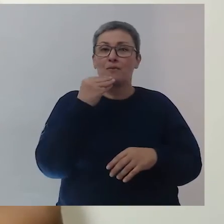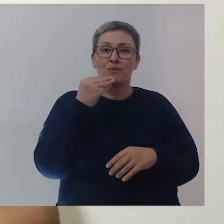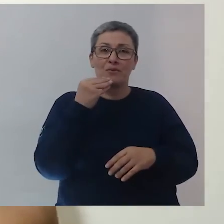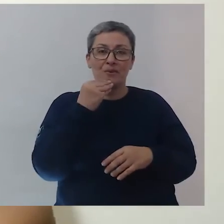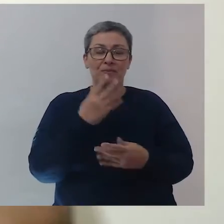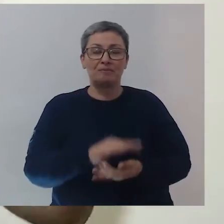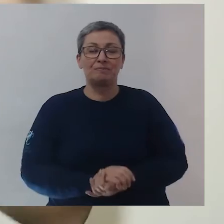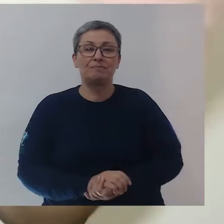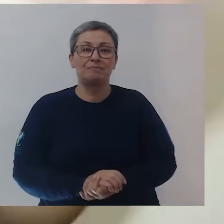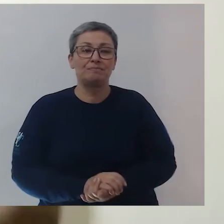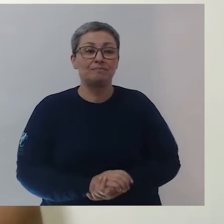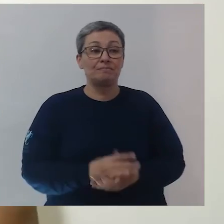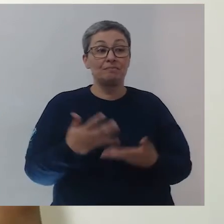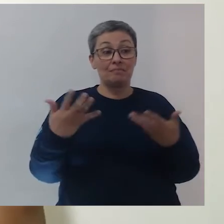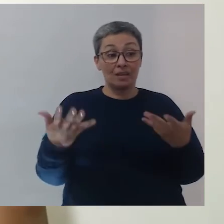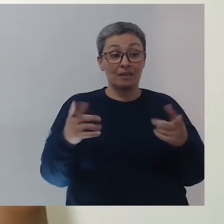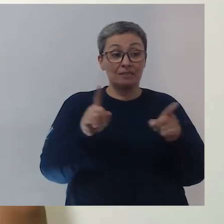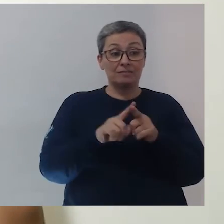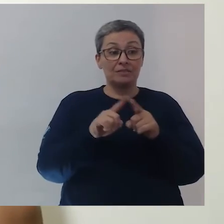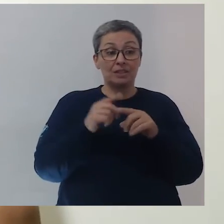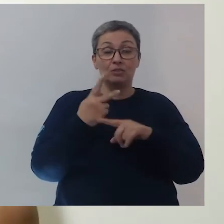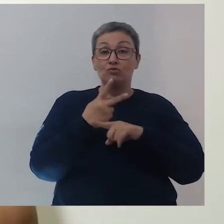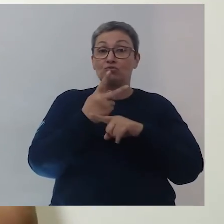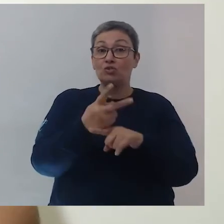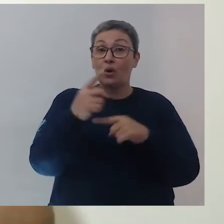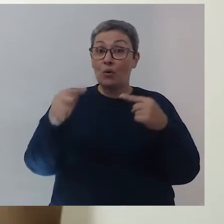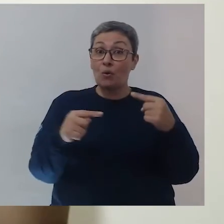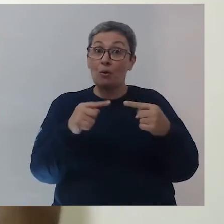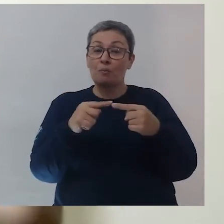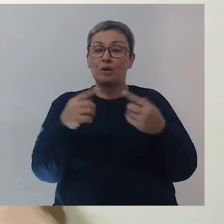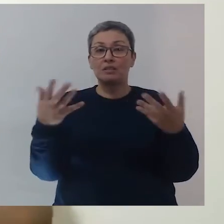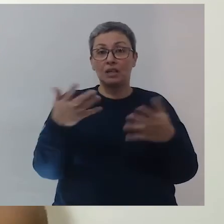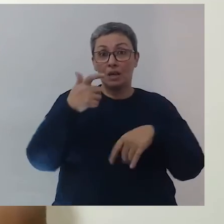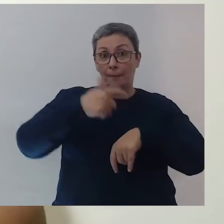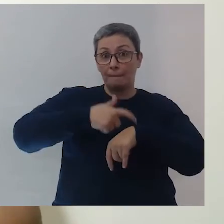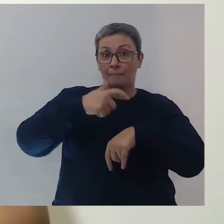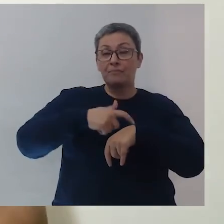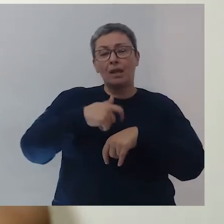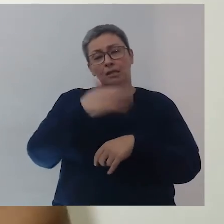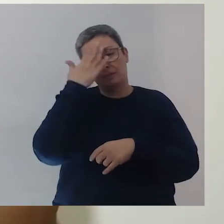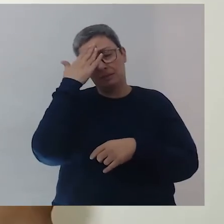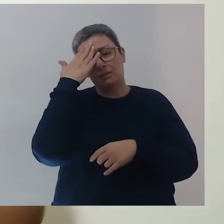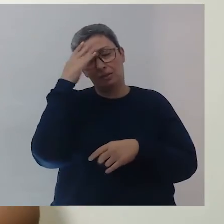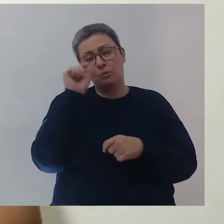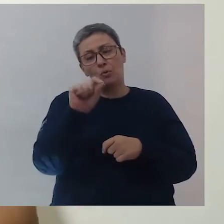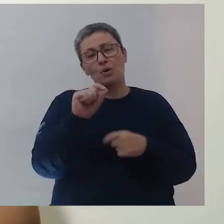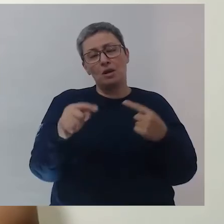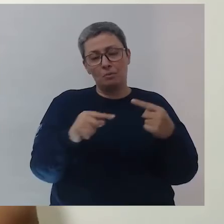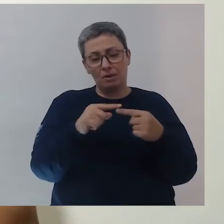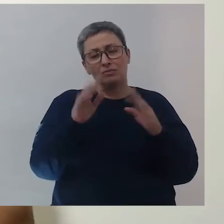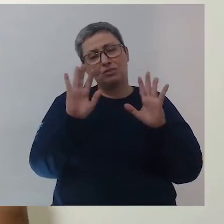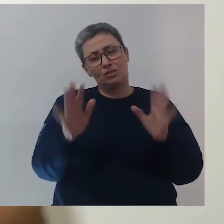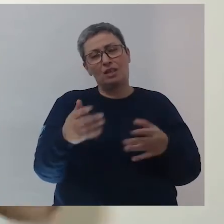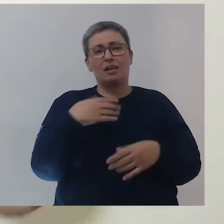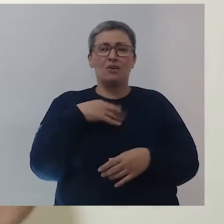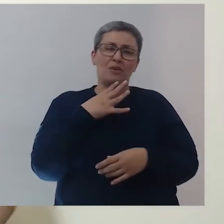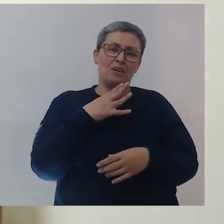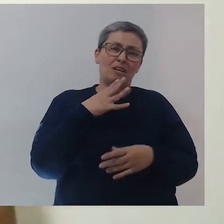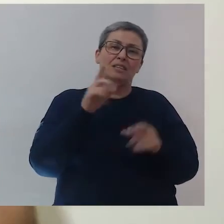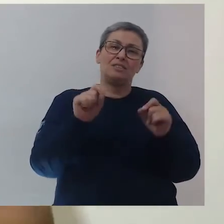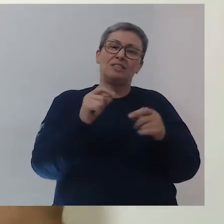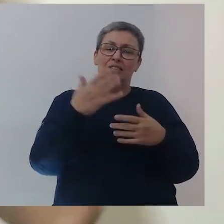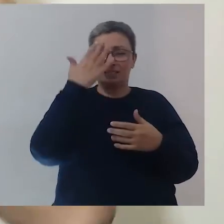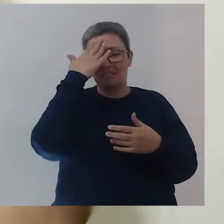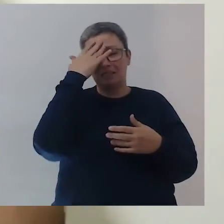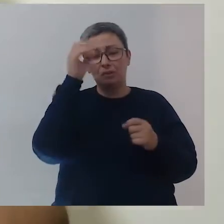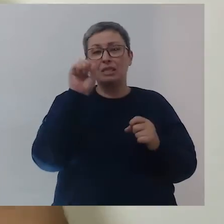oportunidade. E fui em busca dos meus objetivos. Naquele momento, eu já sabia quais eram os meus objetivos. E eu já